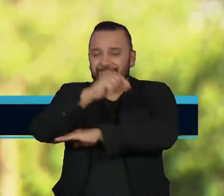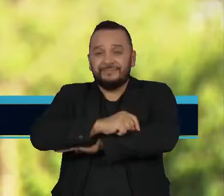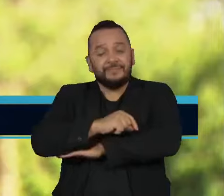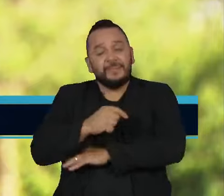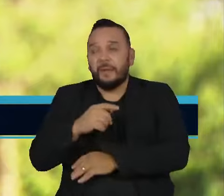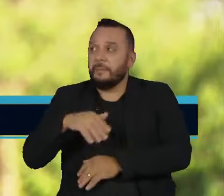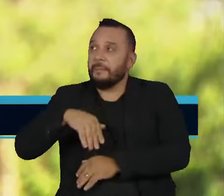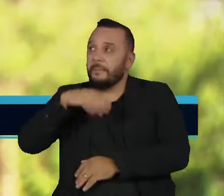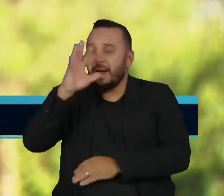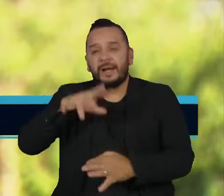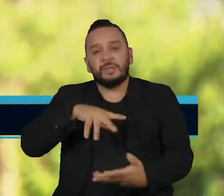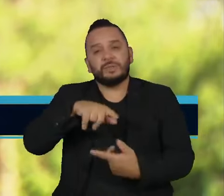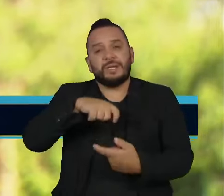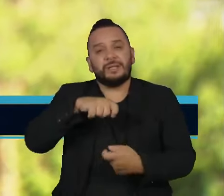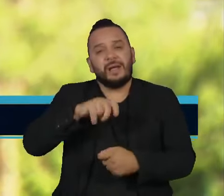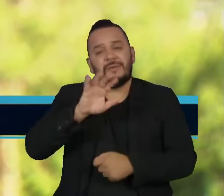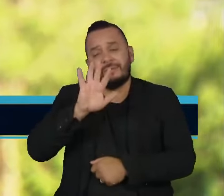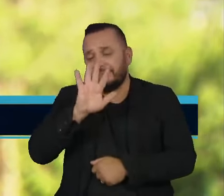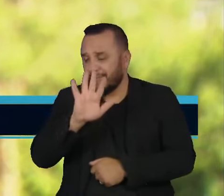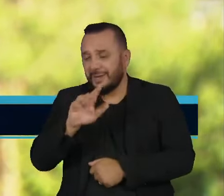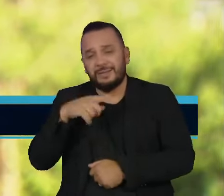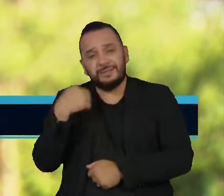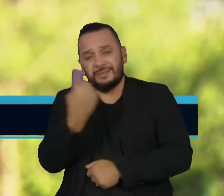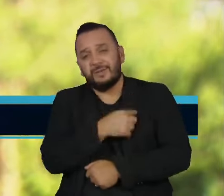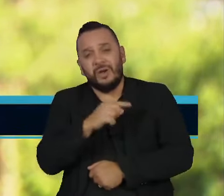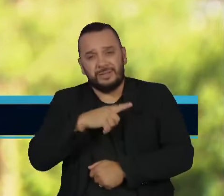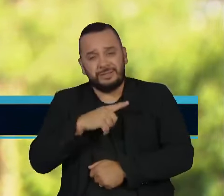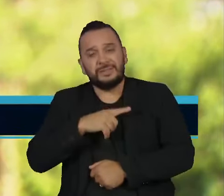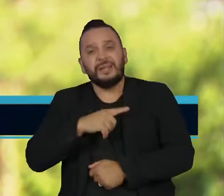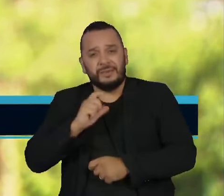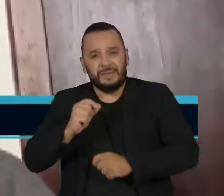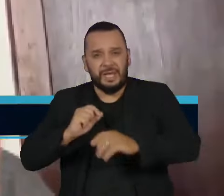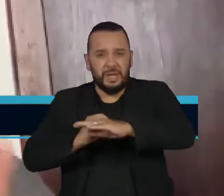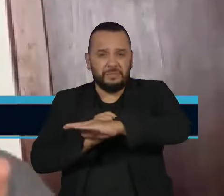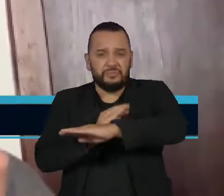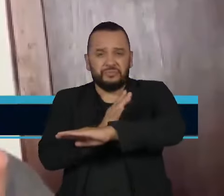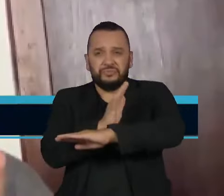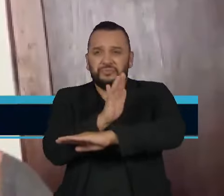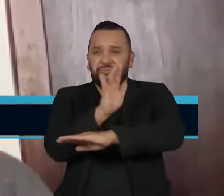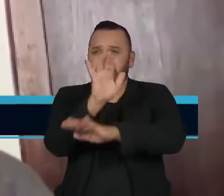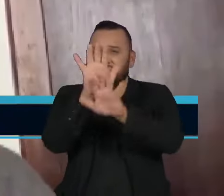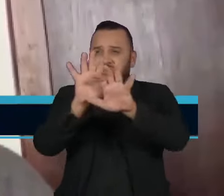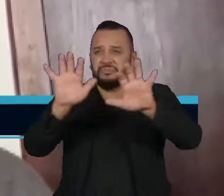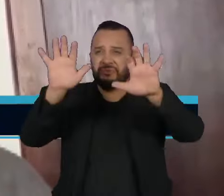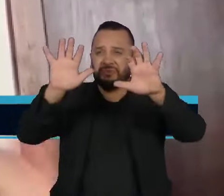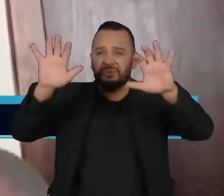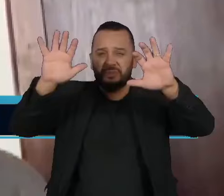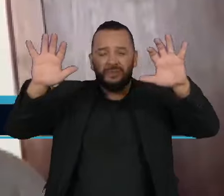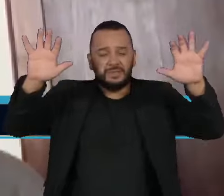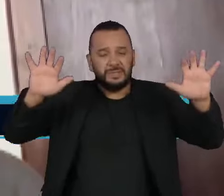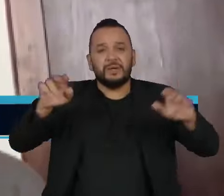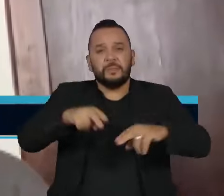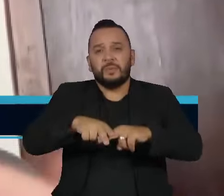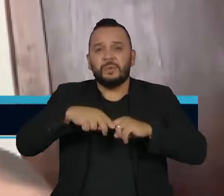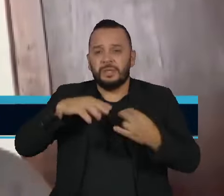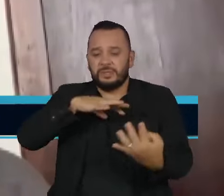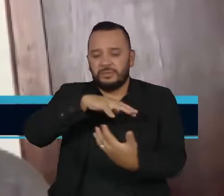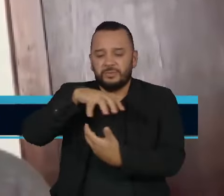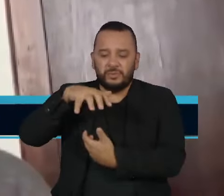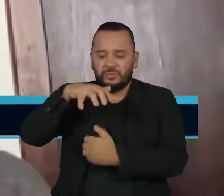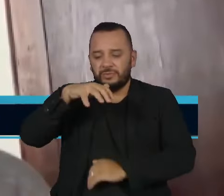os 10 maiores emissores de gases causadores do efeito estufa. Uma consulta justa para esse tema